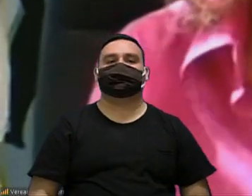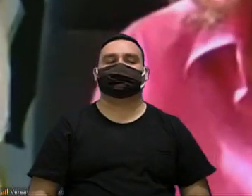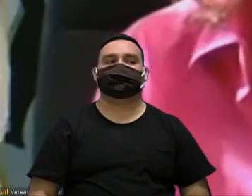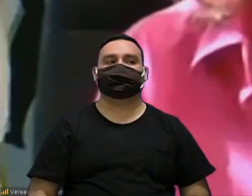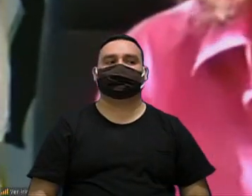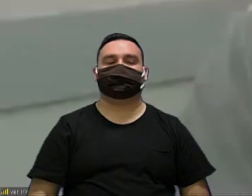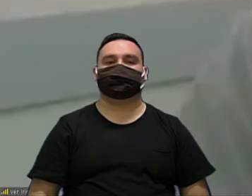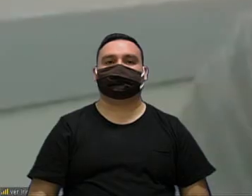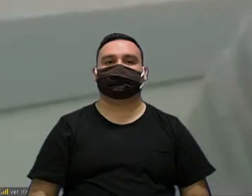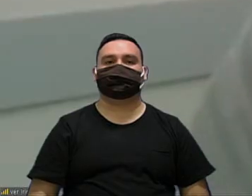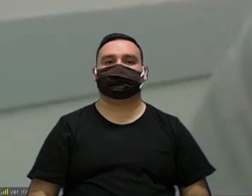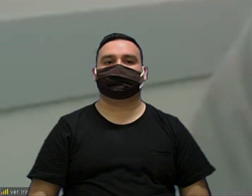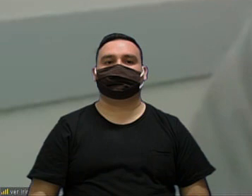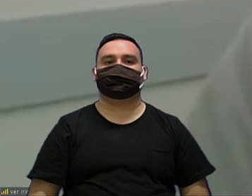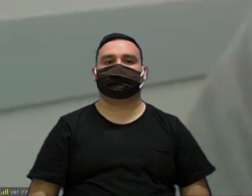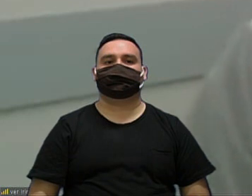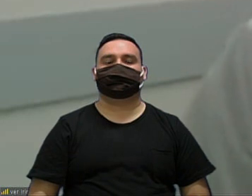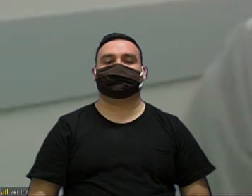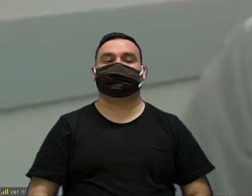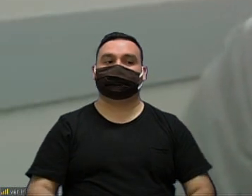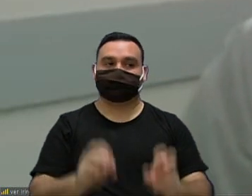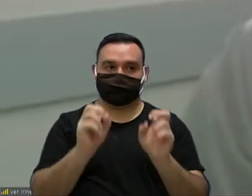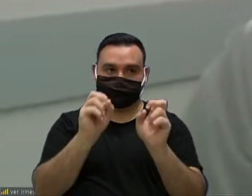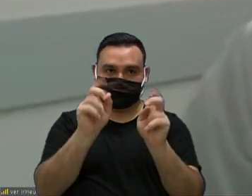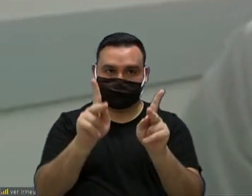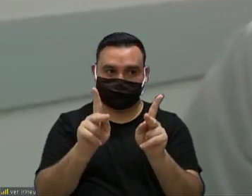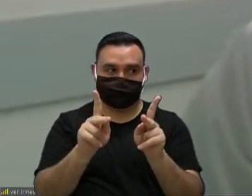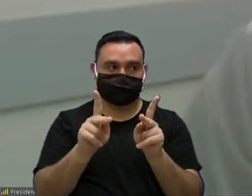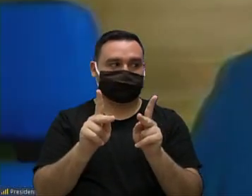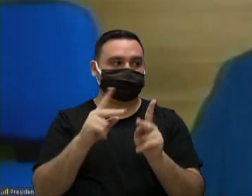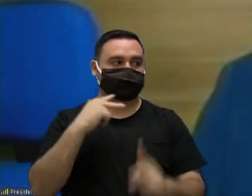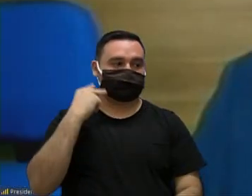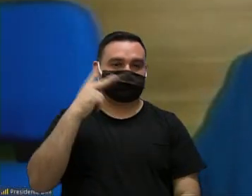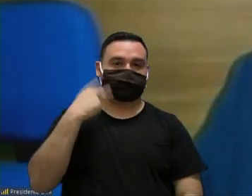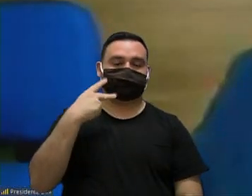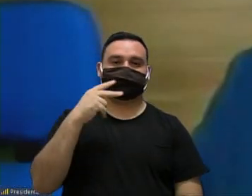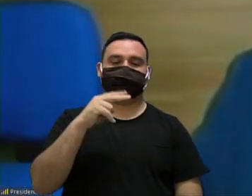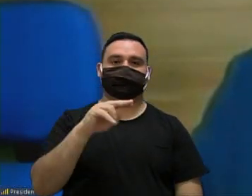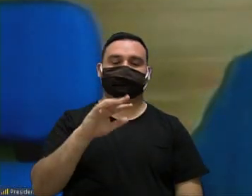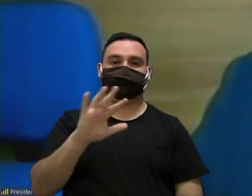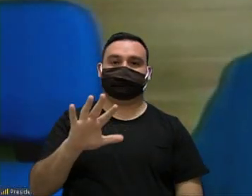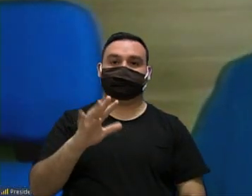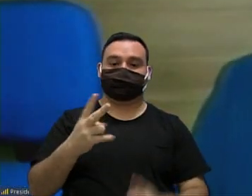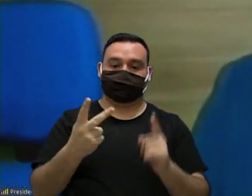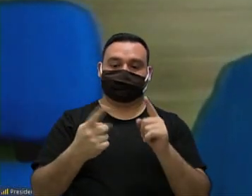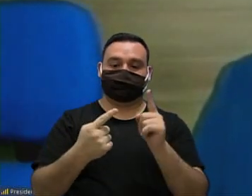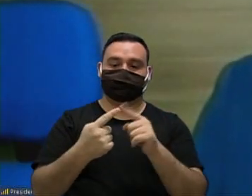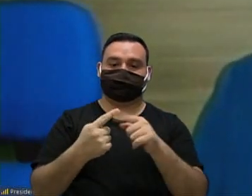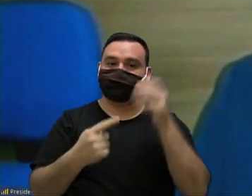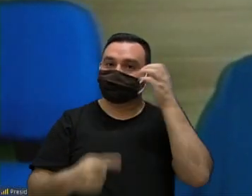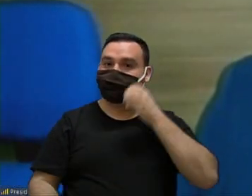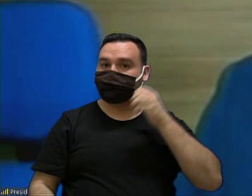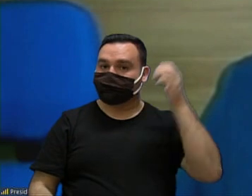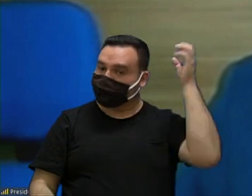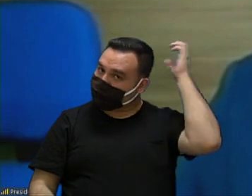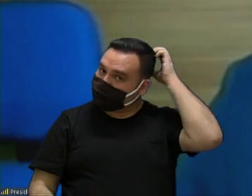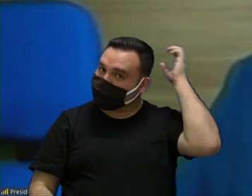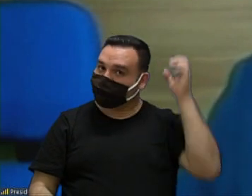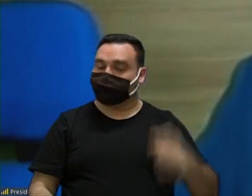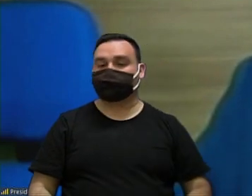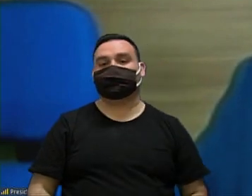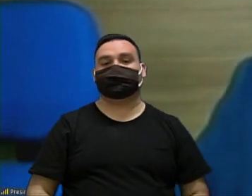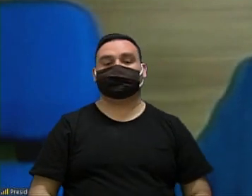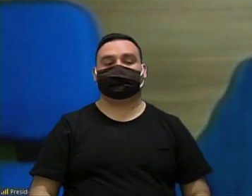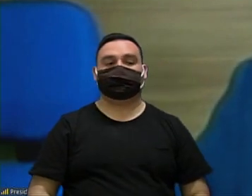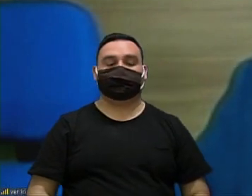perdido a parte presidente ok palavra não é primeiro o vereador Péricles rege na sequência o senhor